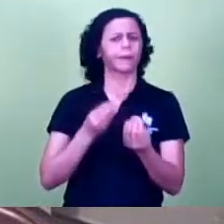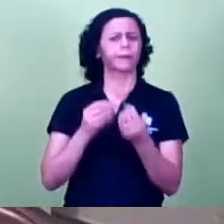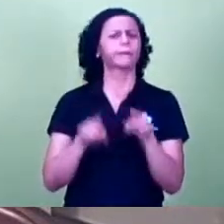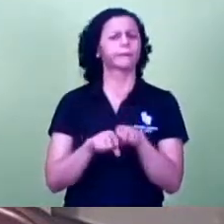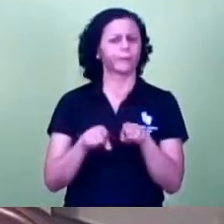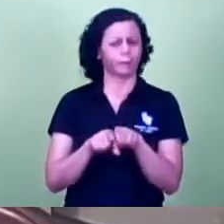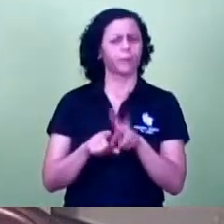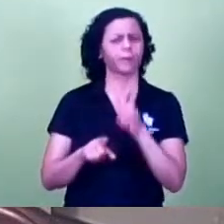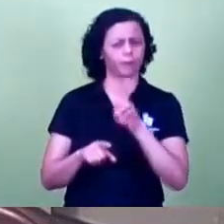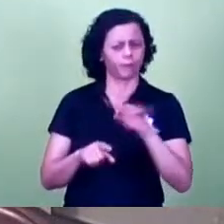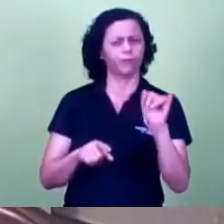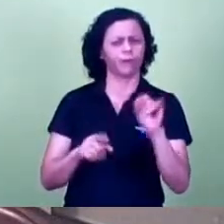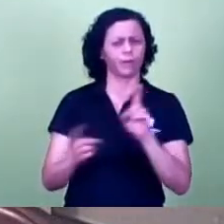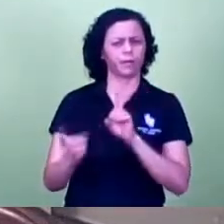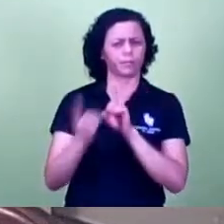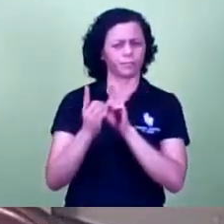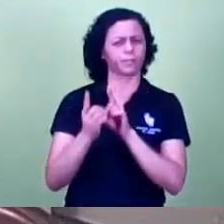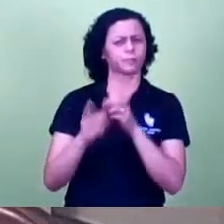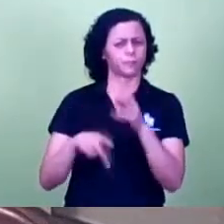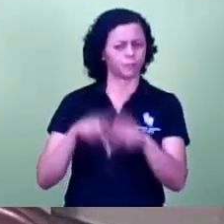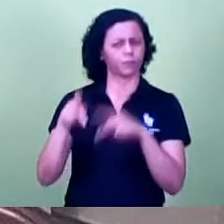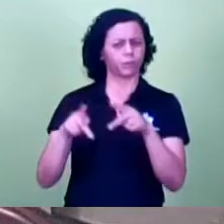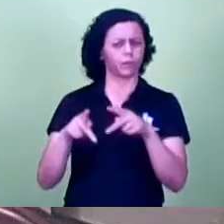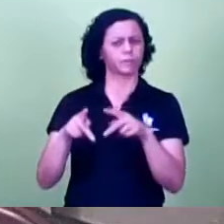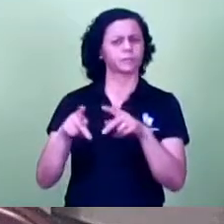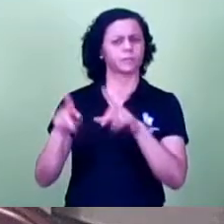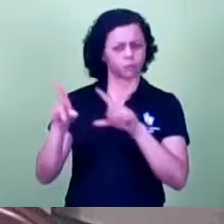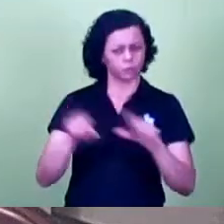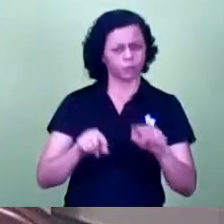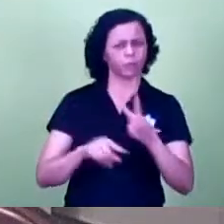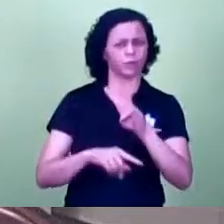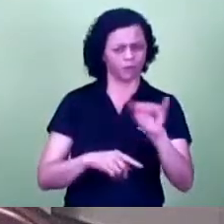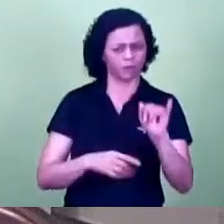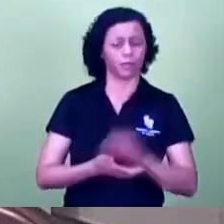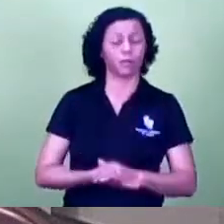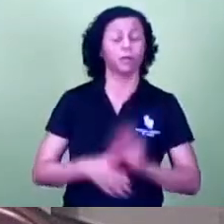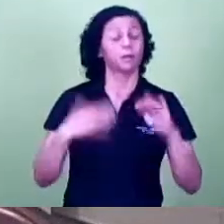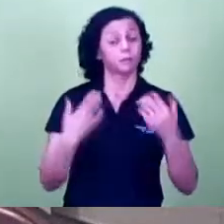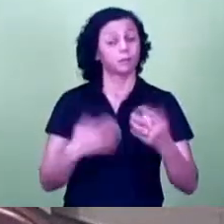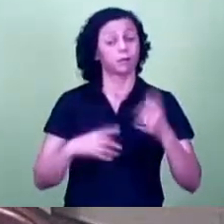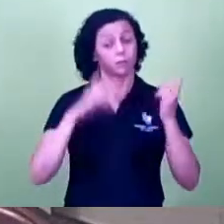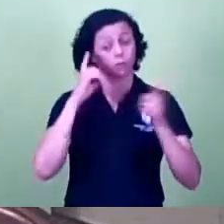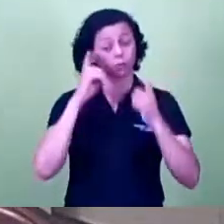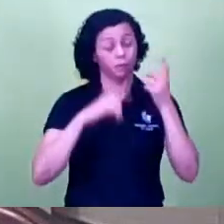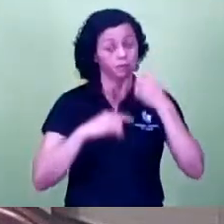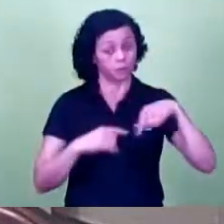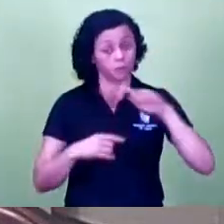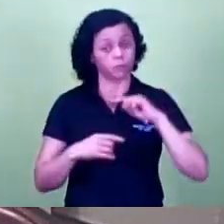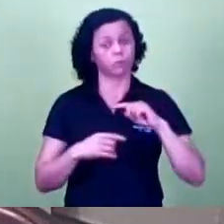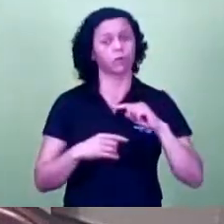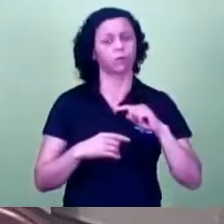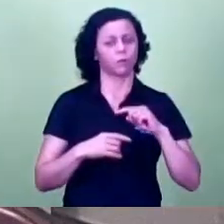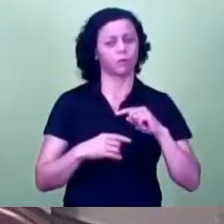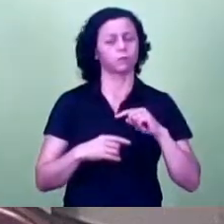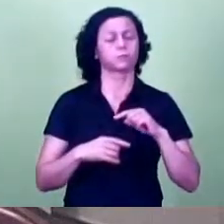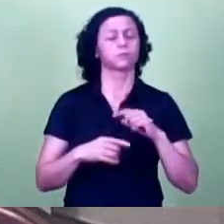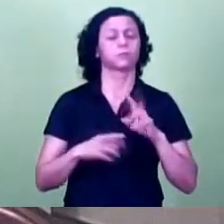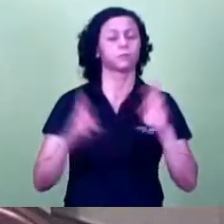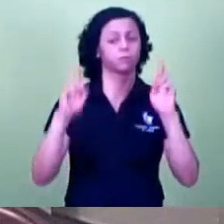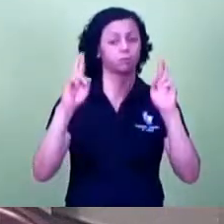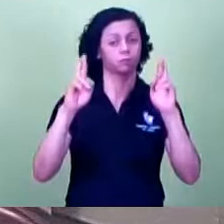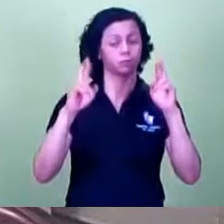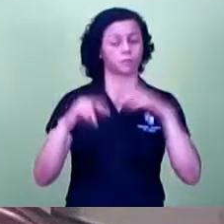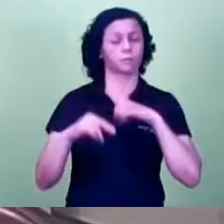ao tratamento e atendimento da população então é só essa nossa preocupação e vamos torcer que nós possamos ter aqui um consenso